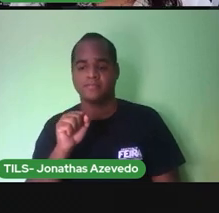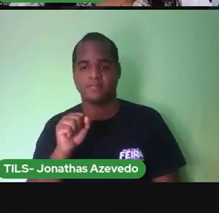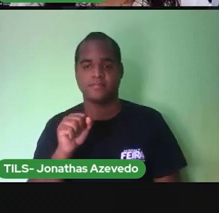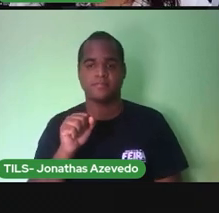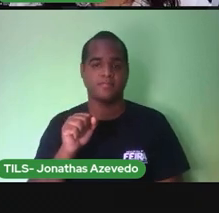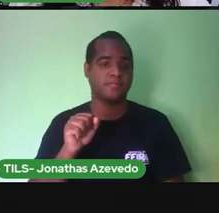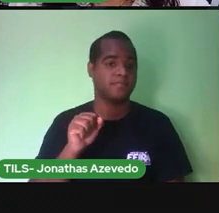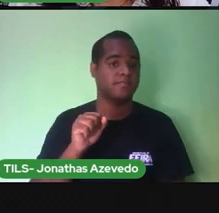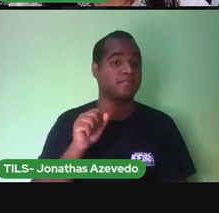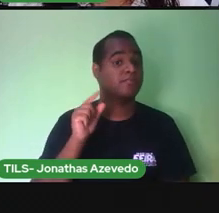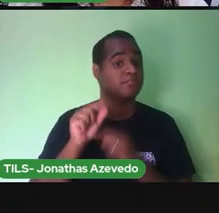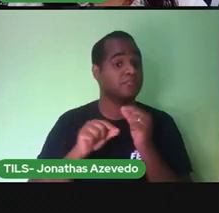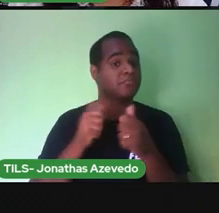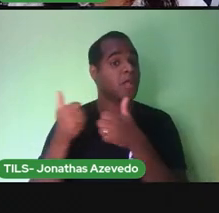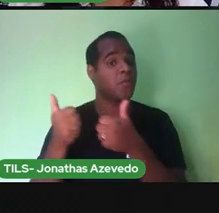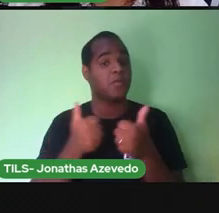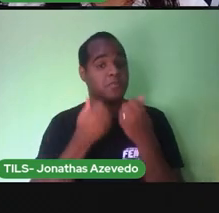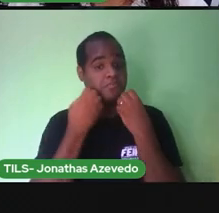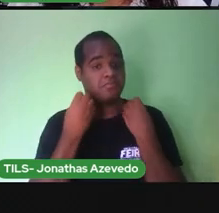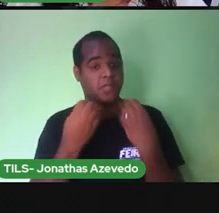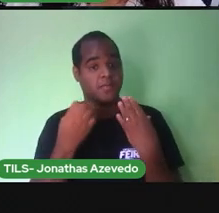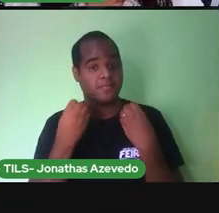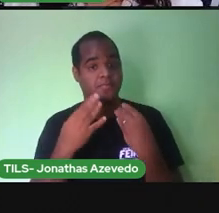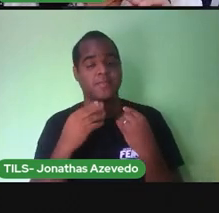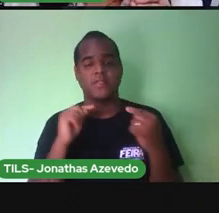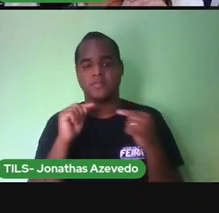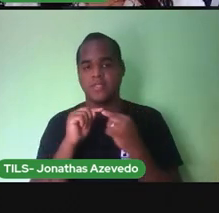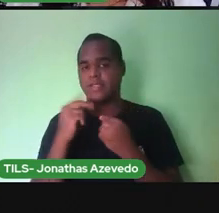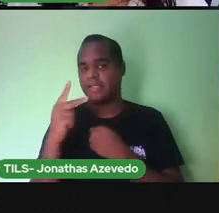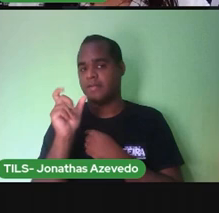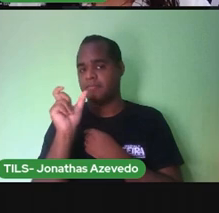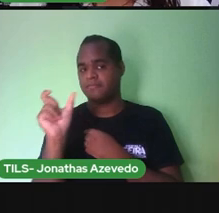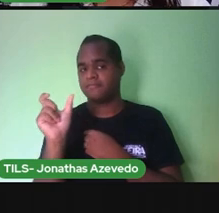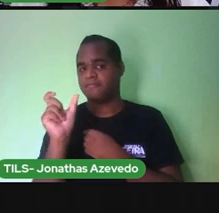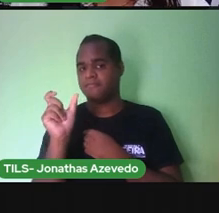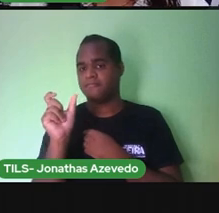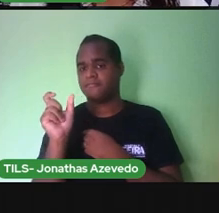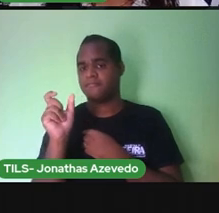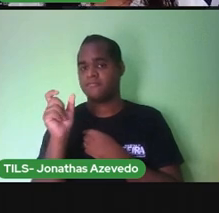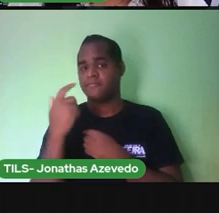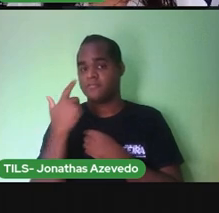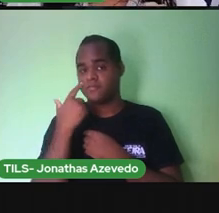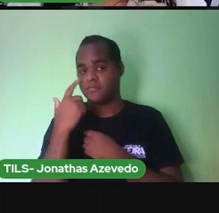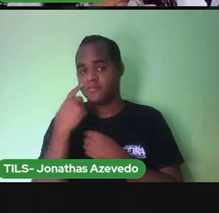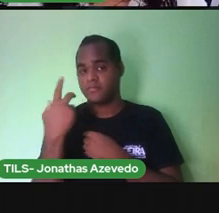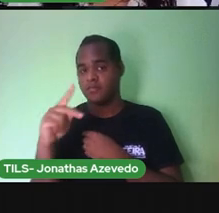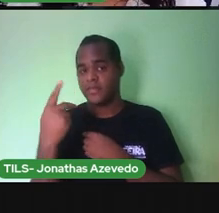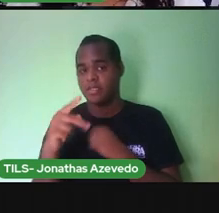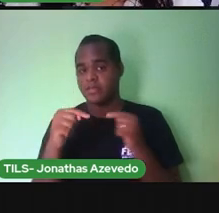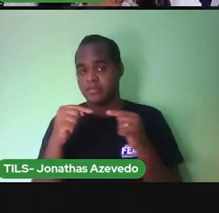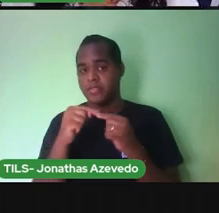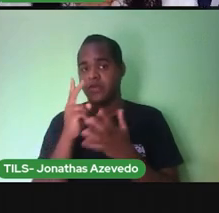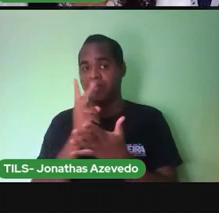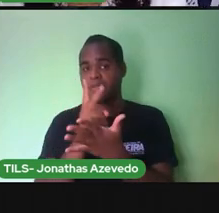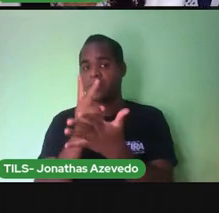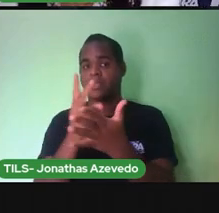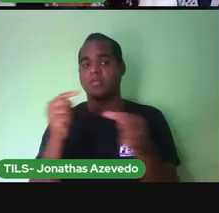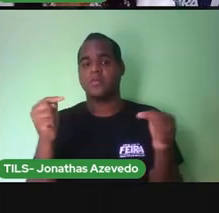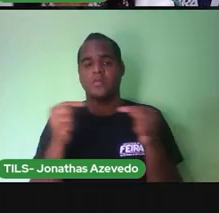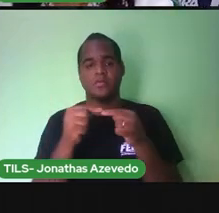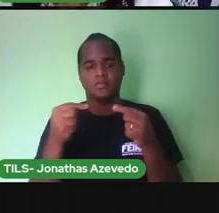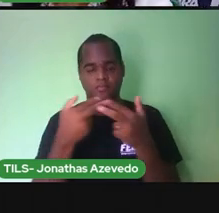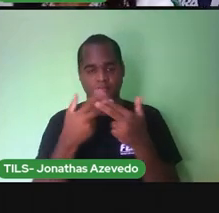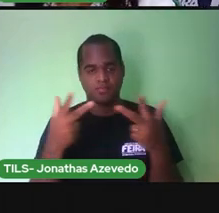Muito bem Muito Essas palavrinhas As sílabas Que permaneceram Foram as sílabas Do